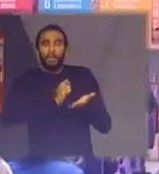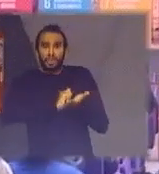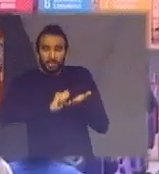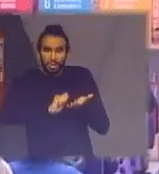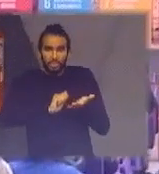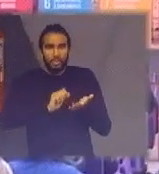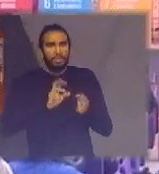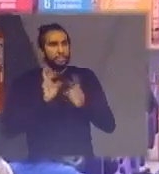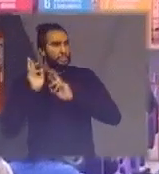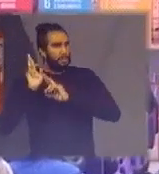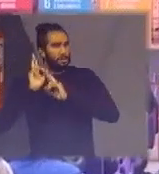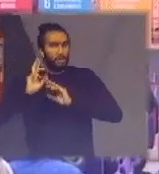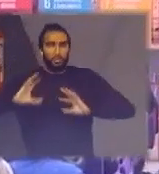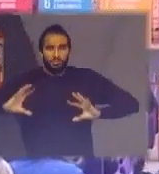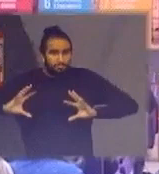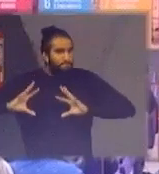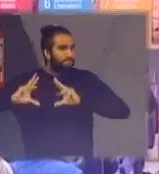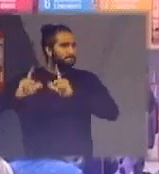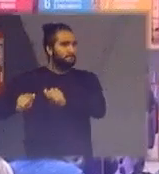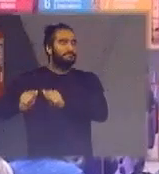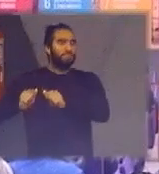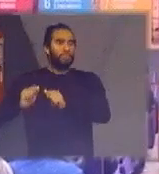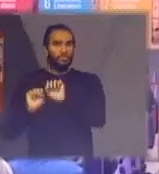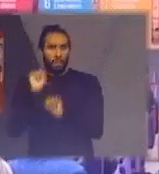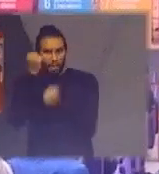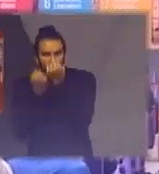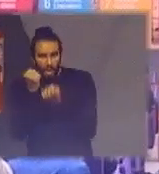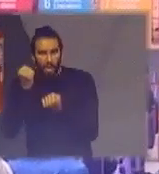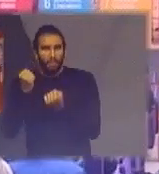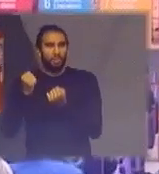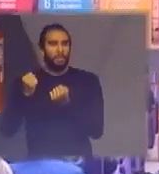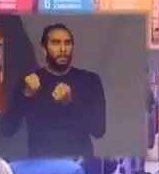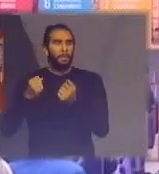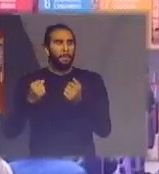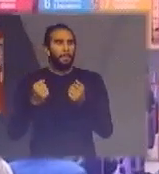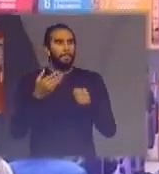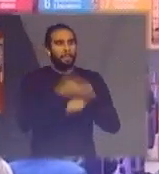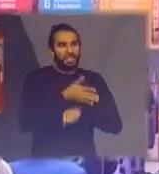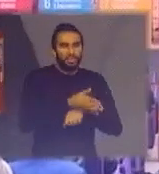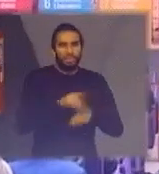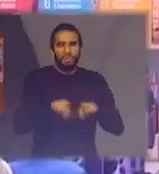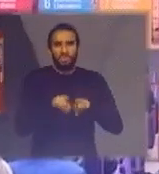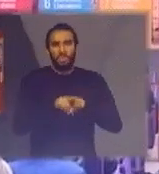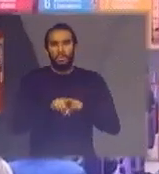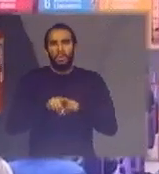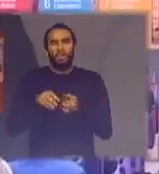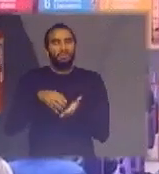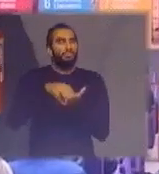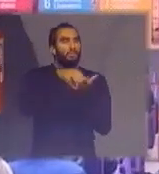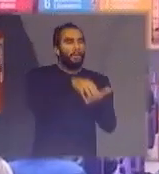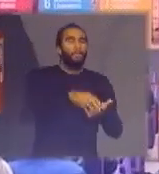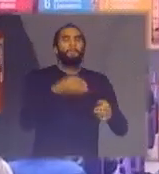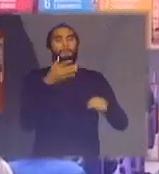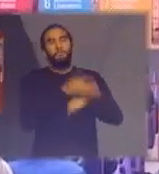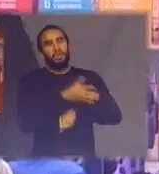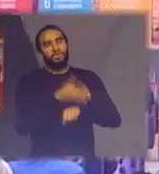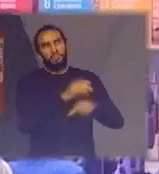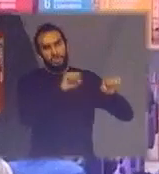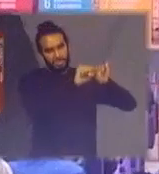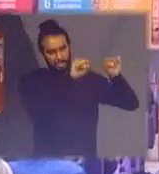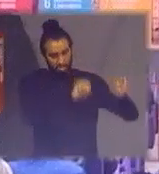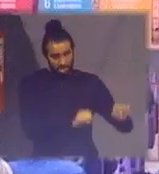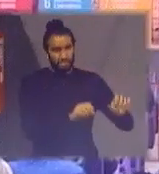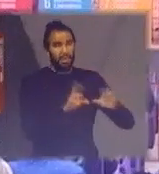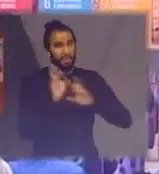espera que todo o universo de fabricantes importadores comerciantes e distribuidores participem desse sistema e